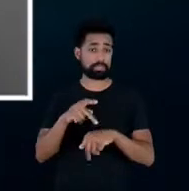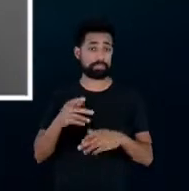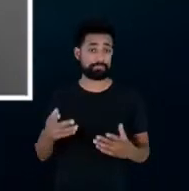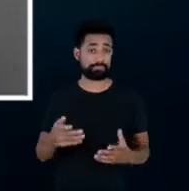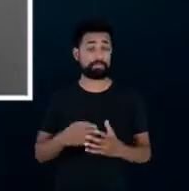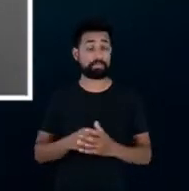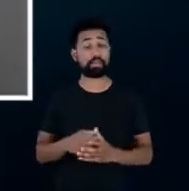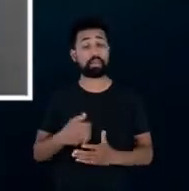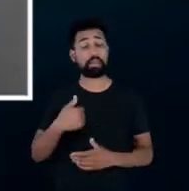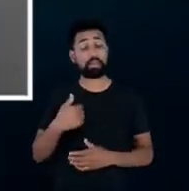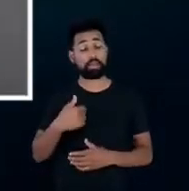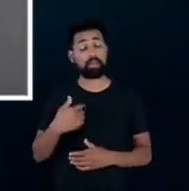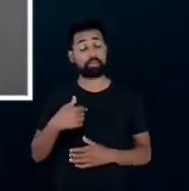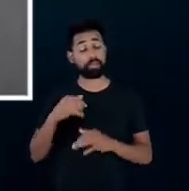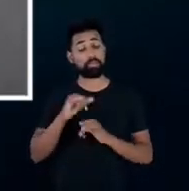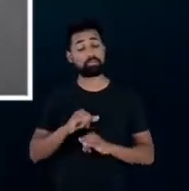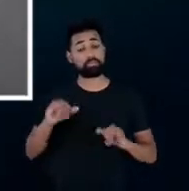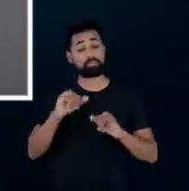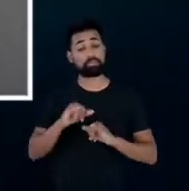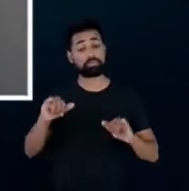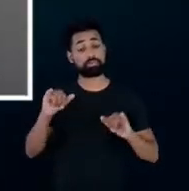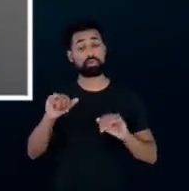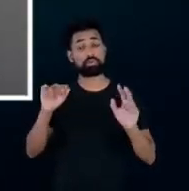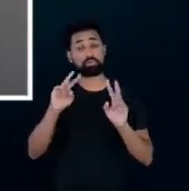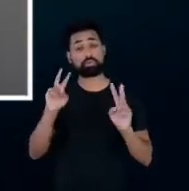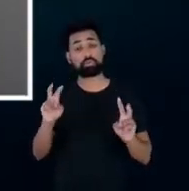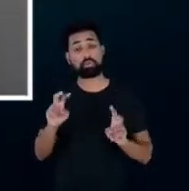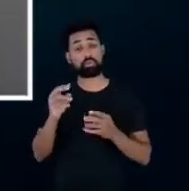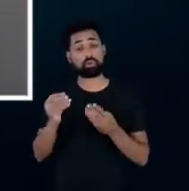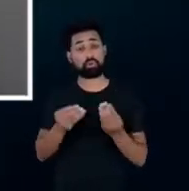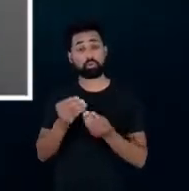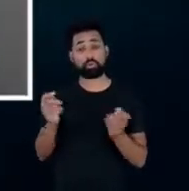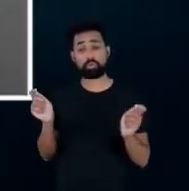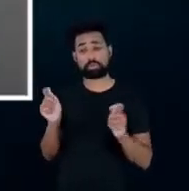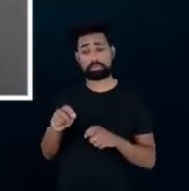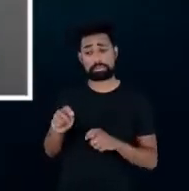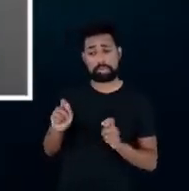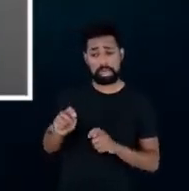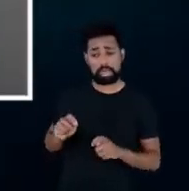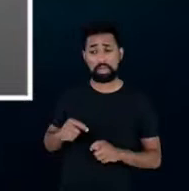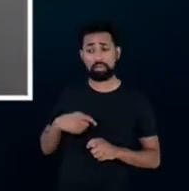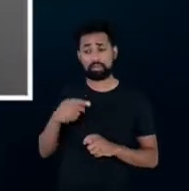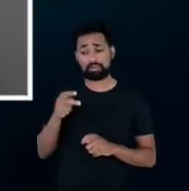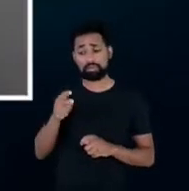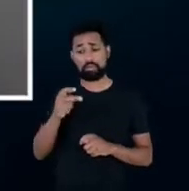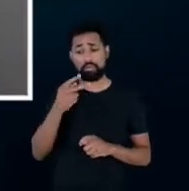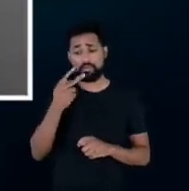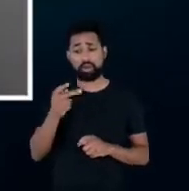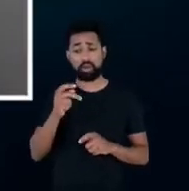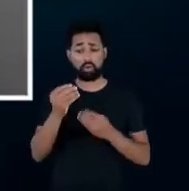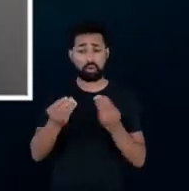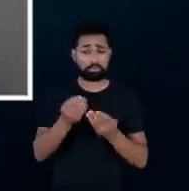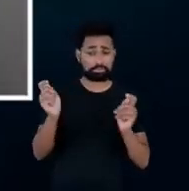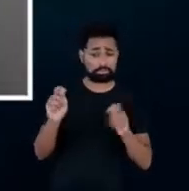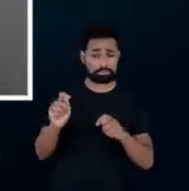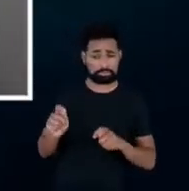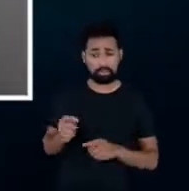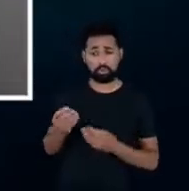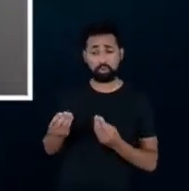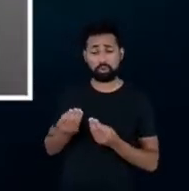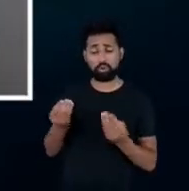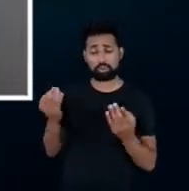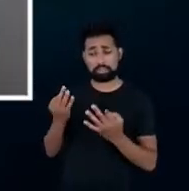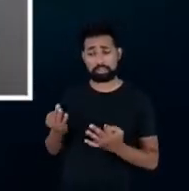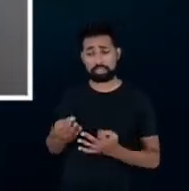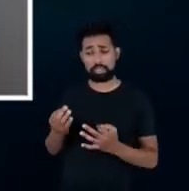eu tenho falado bastante sobre os potenciais eu abro sempre falando um pouco sobre o potencial de eficiência energética no